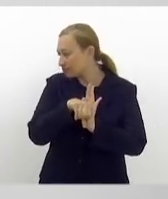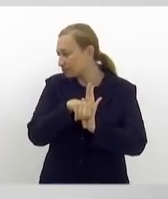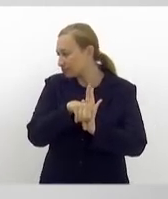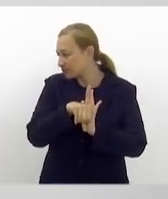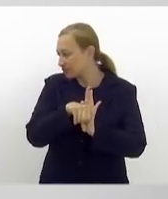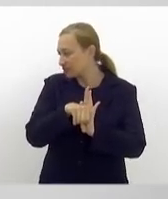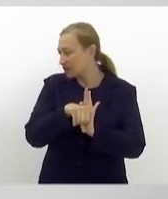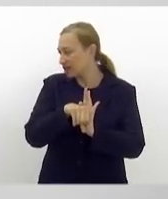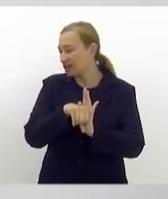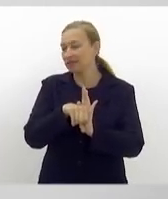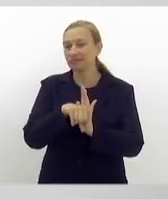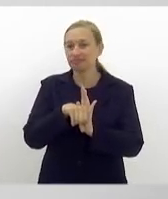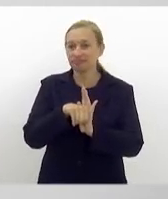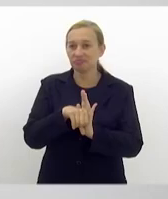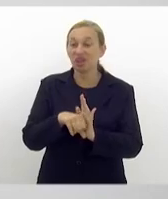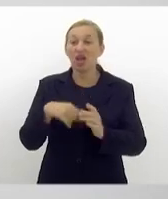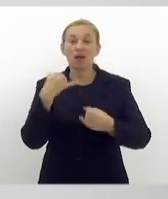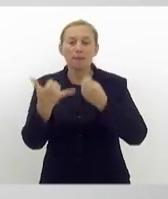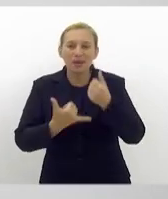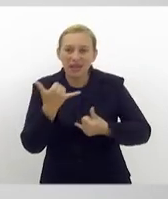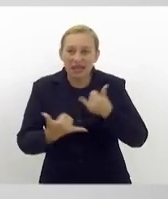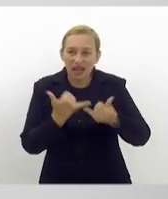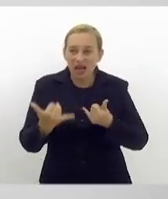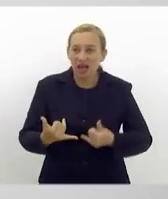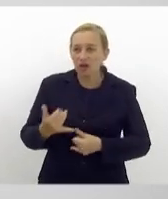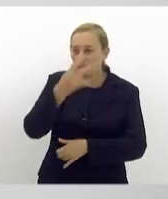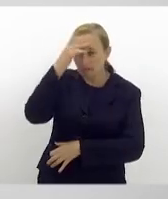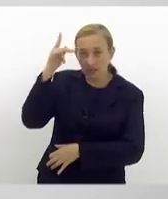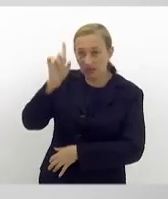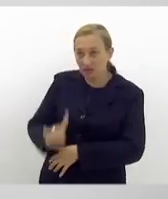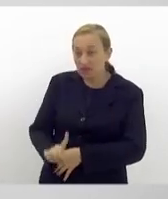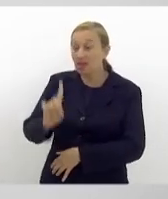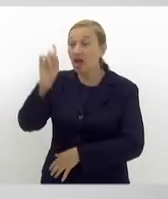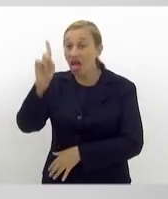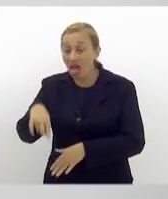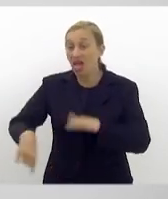Brincar com a deficiência alheia é crime.